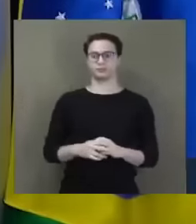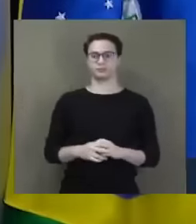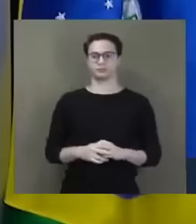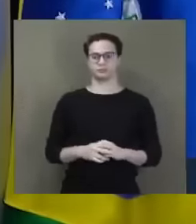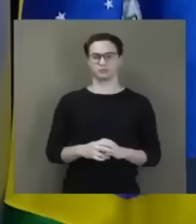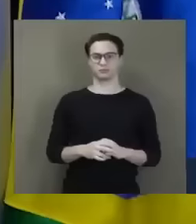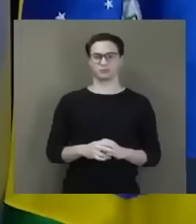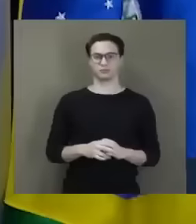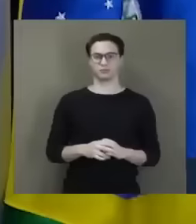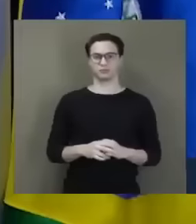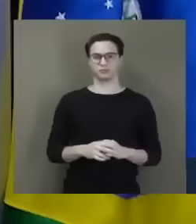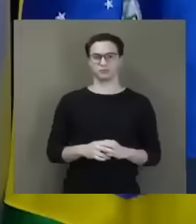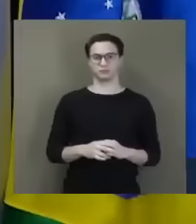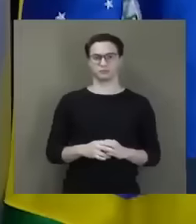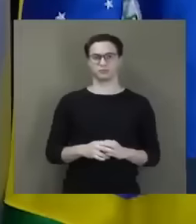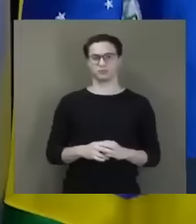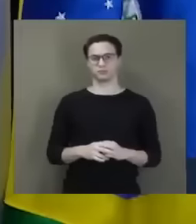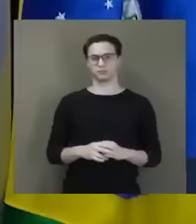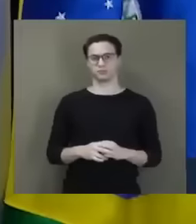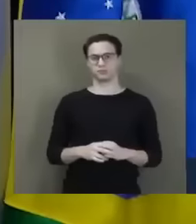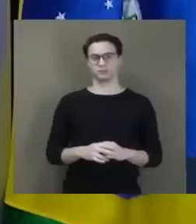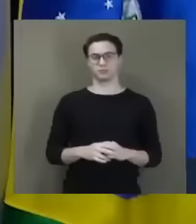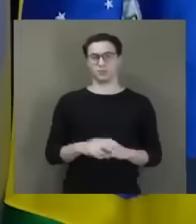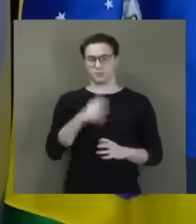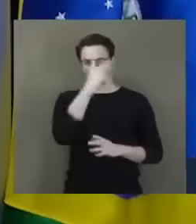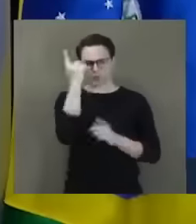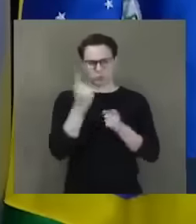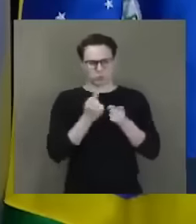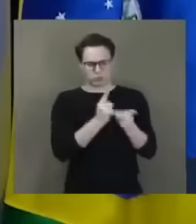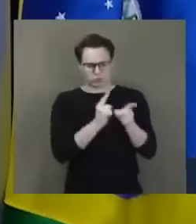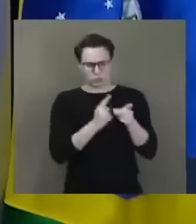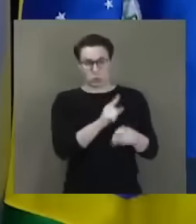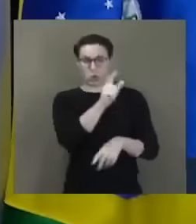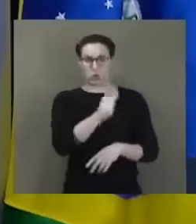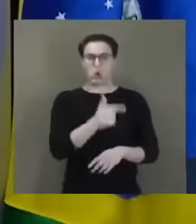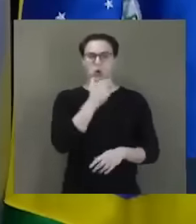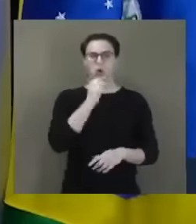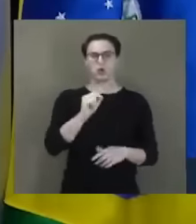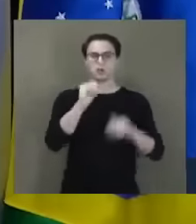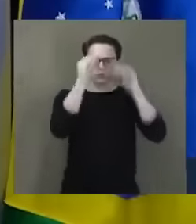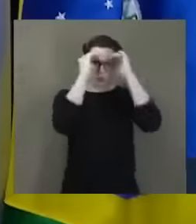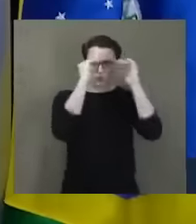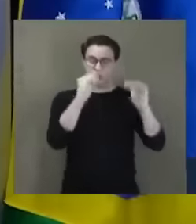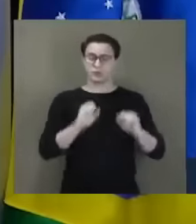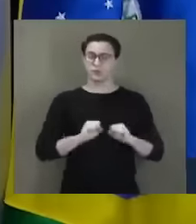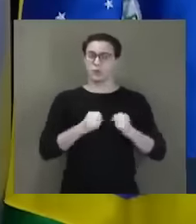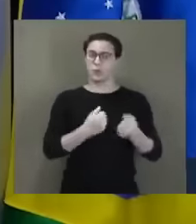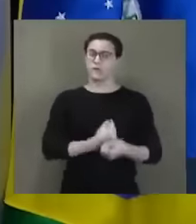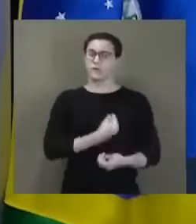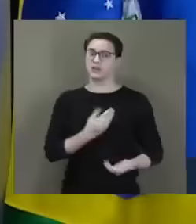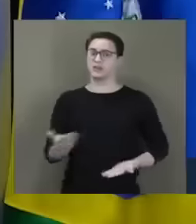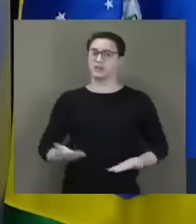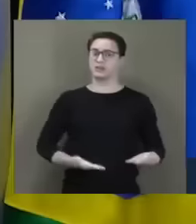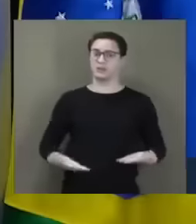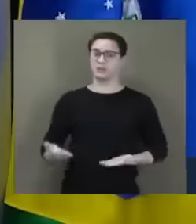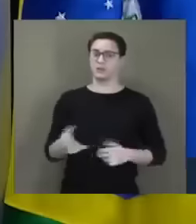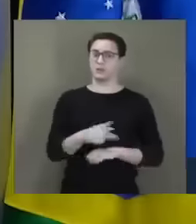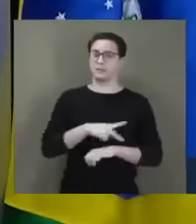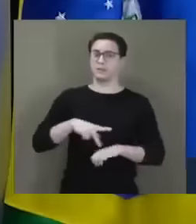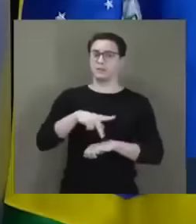Perseguem-se homens de honra que dedicaram sua vida ao serviço da pátria,